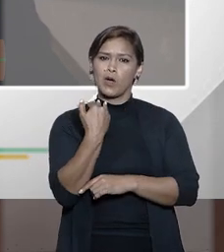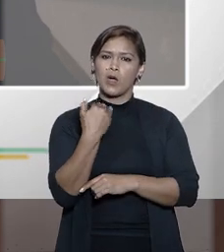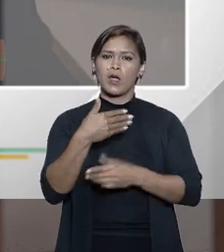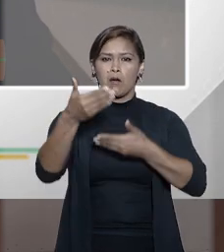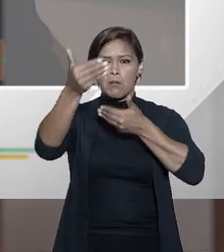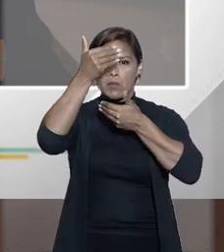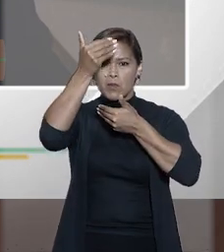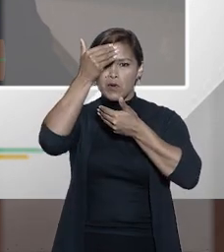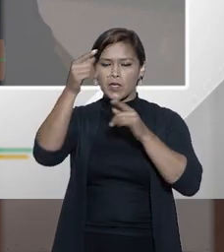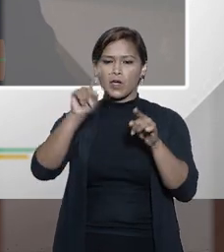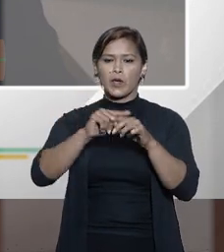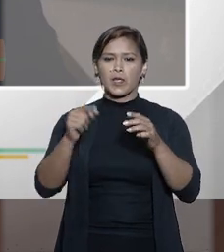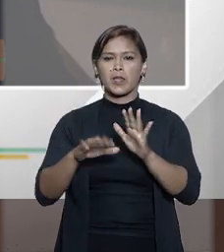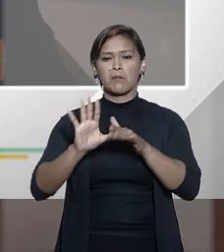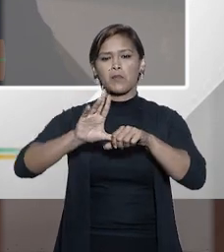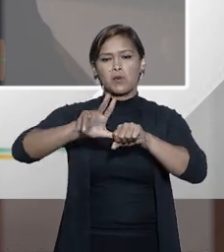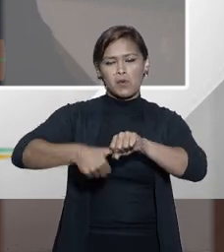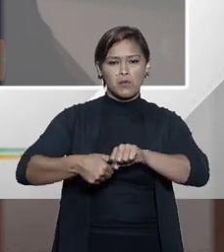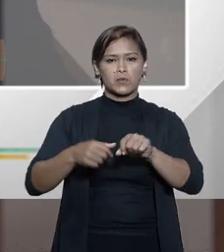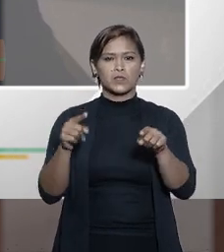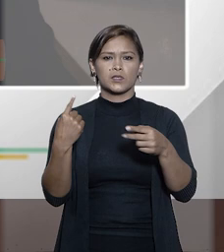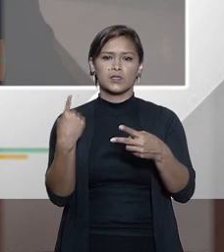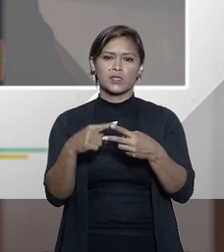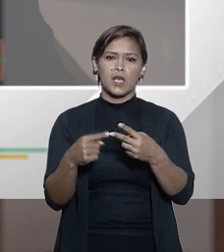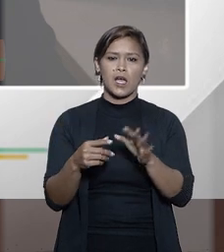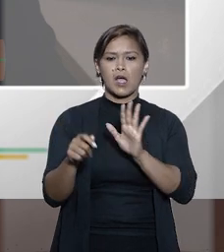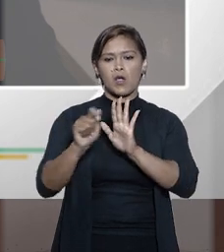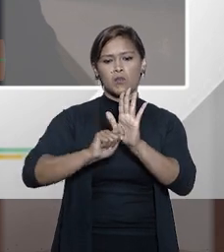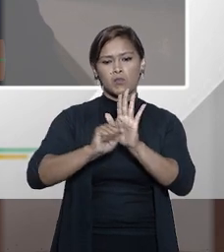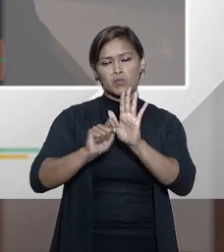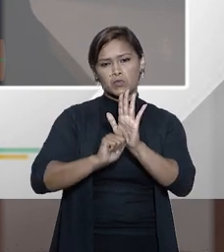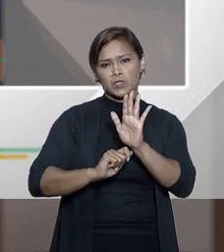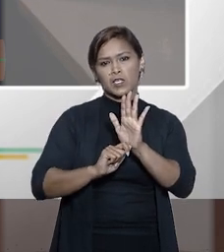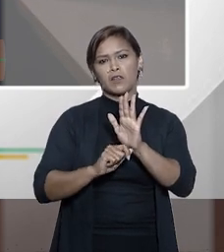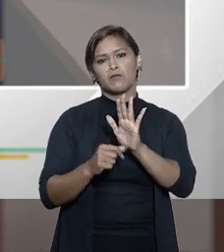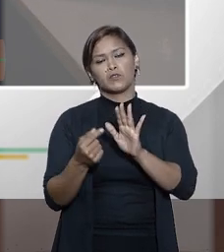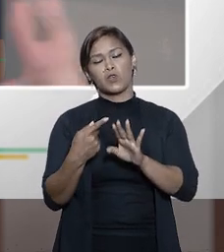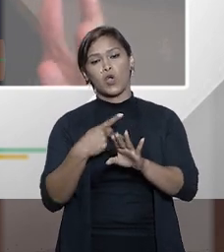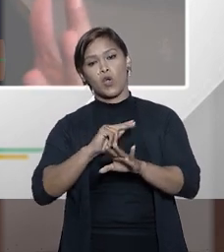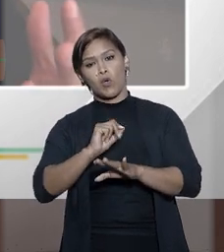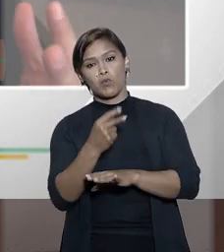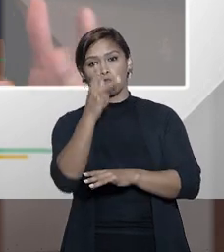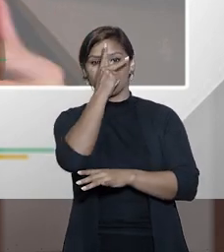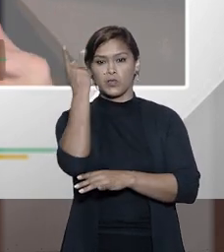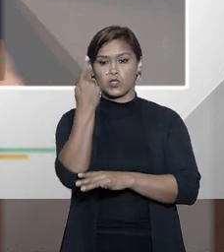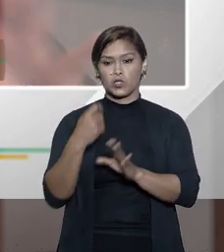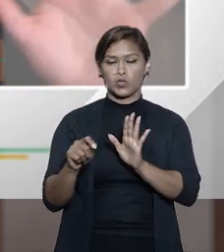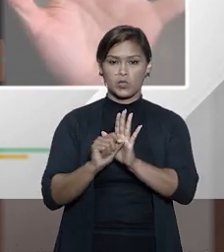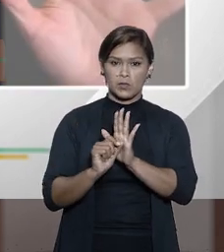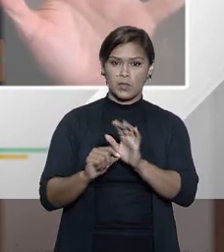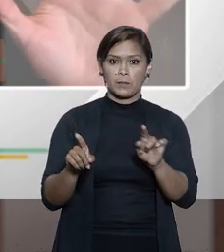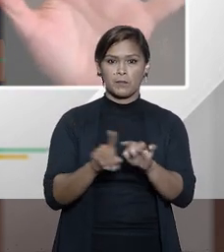terrorismo por corrupção por tráfico de drogas ou tráfico de pessoas os crimes mais graves